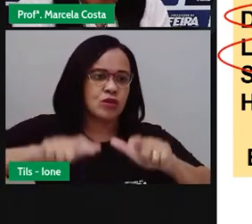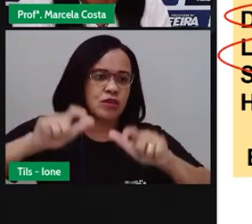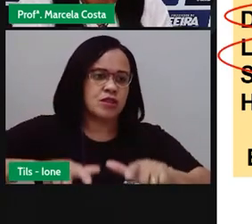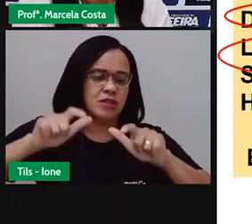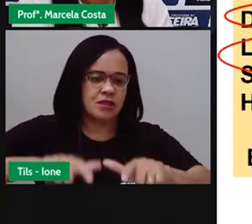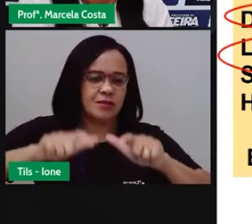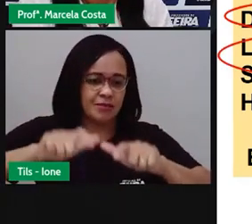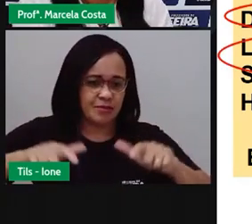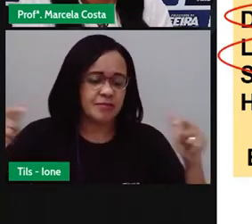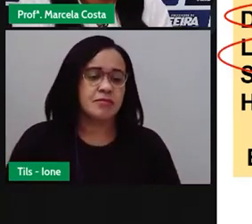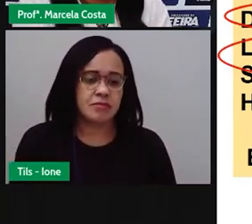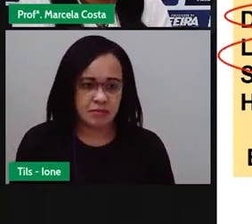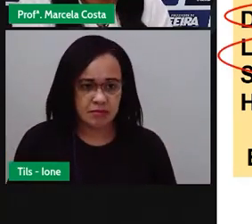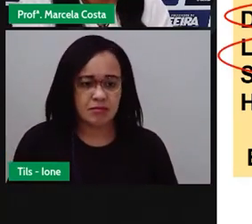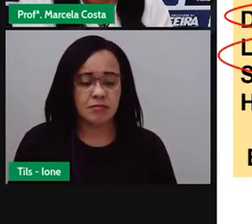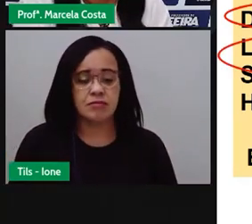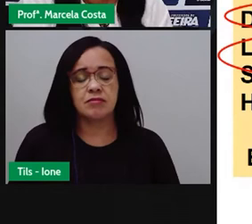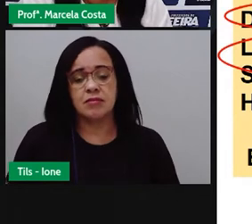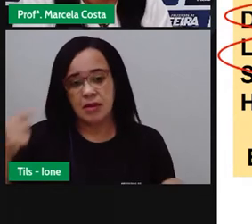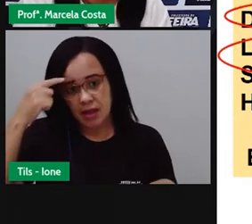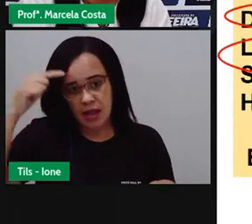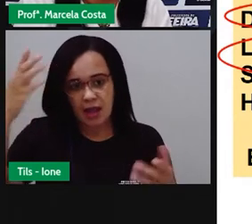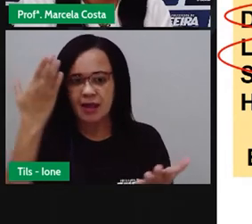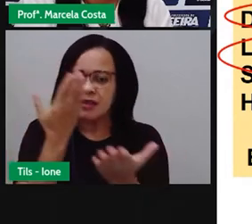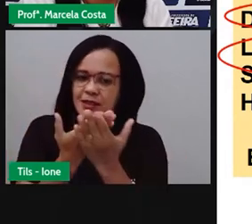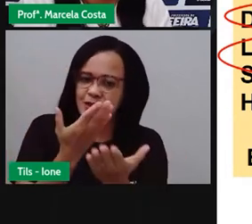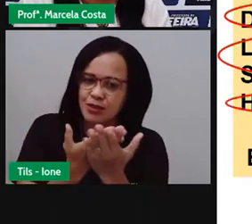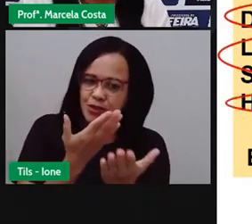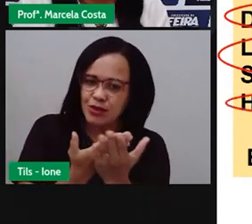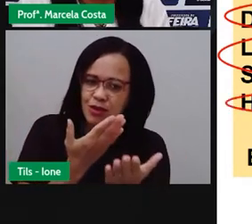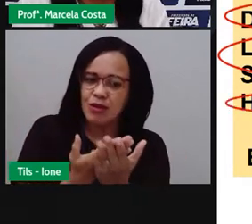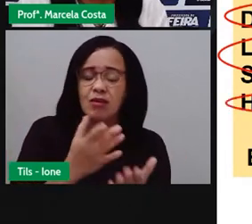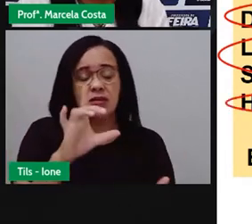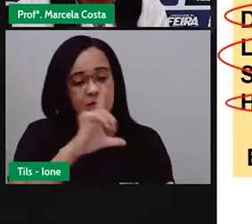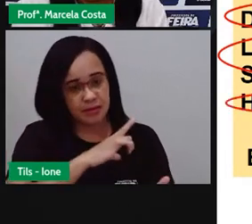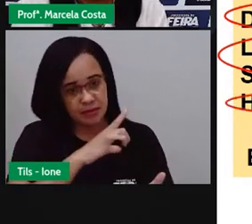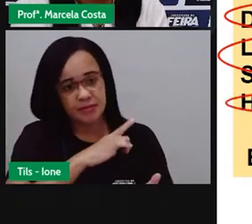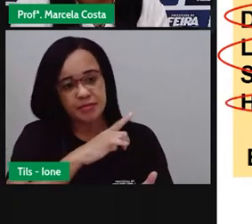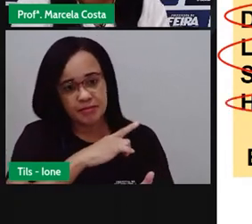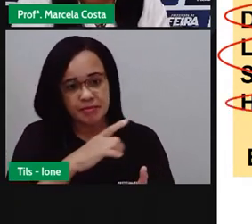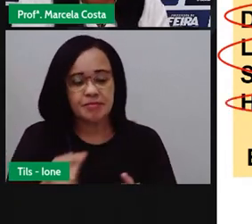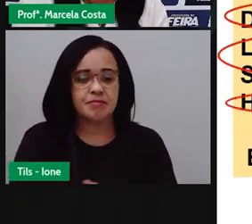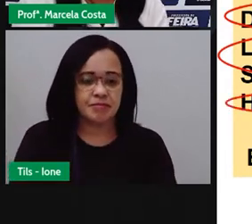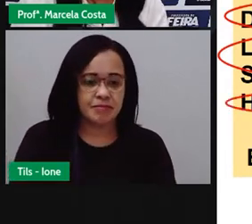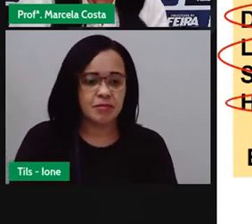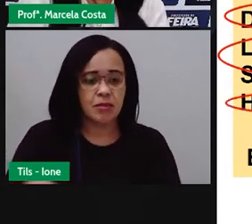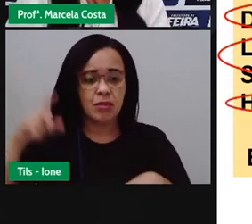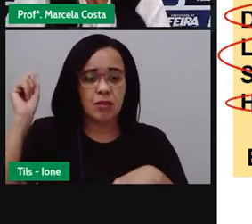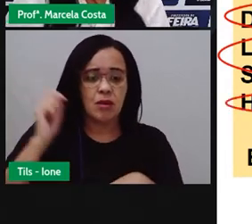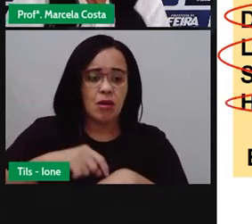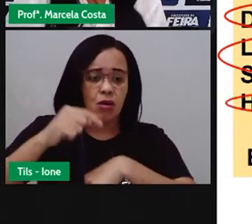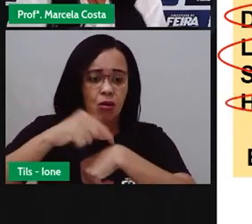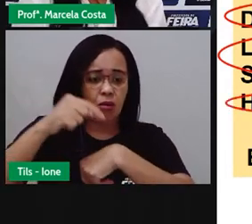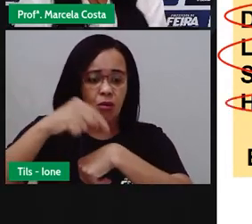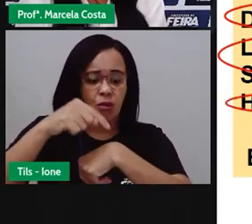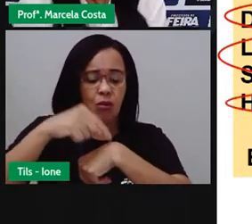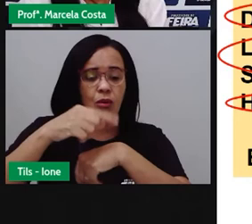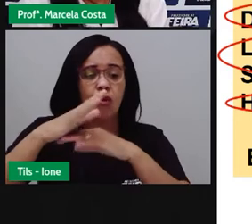a escola Nossa Senhora da Conceição. E o horário,